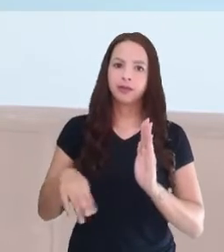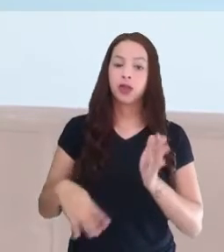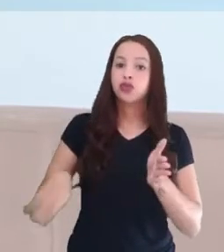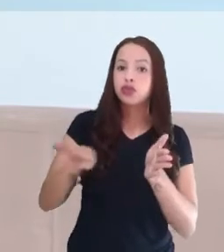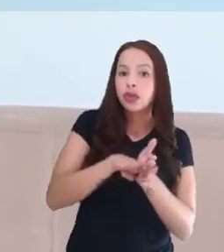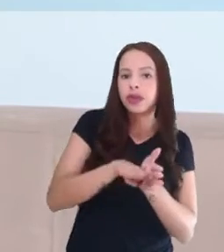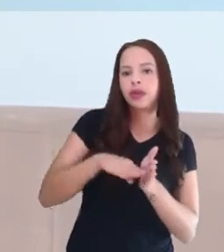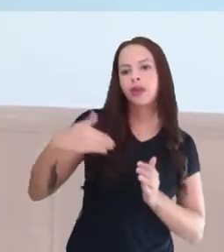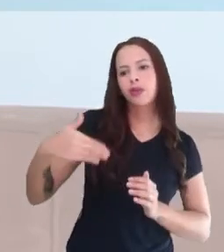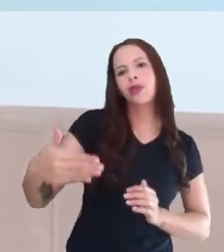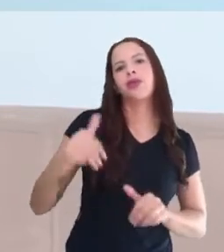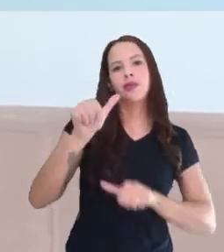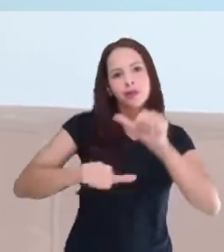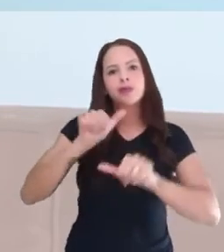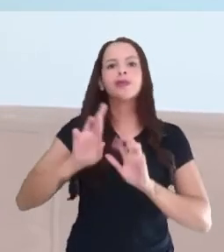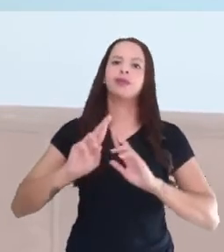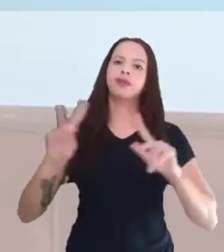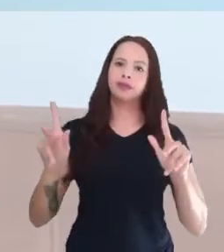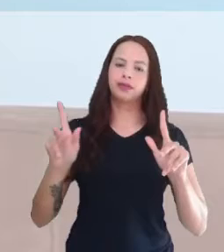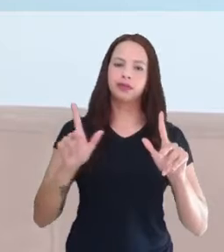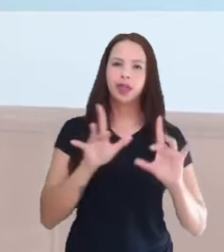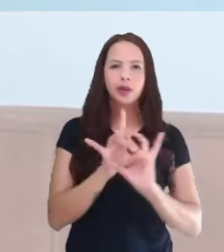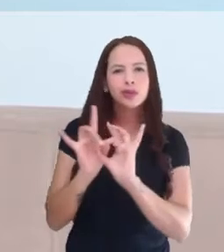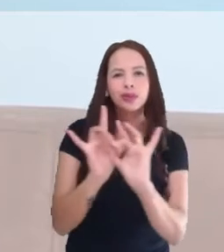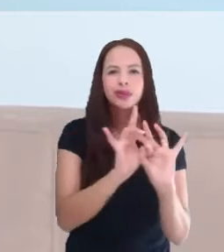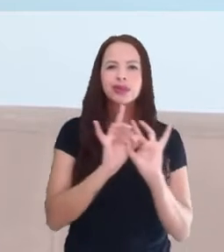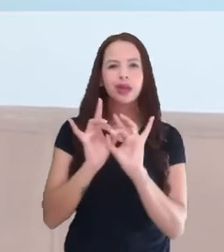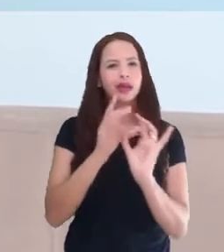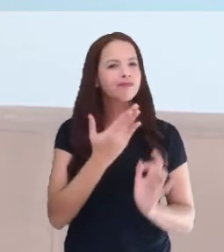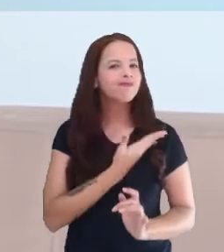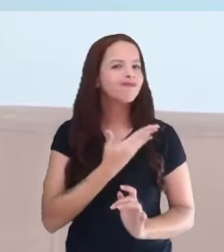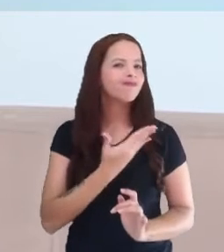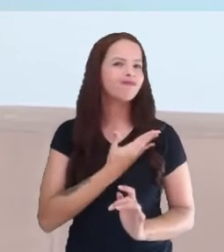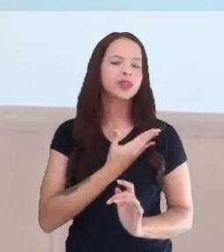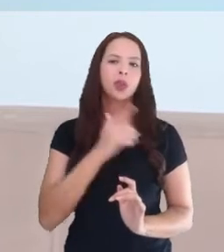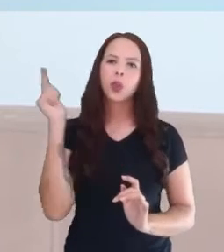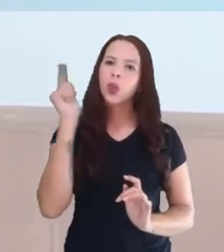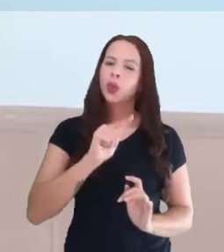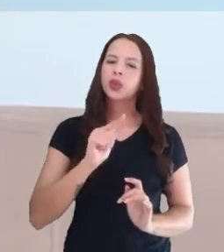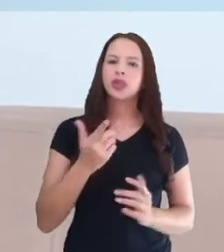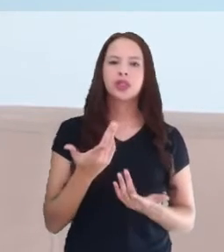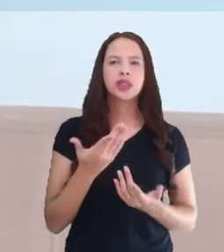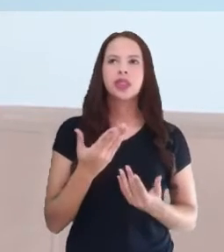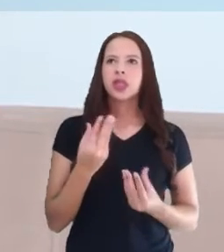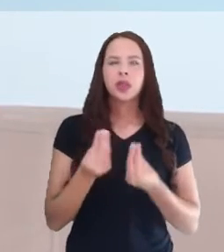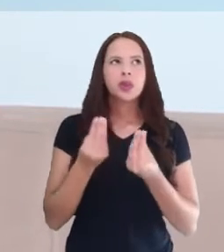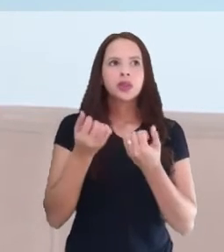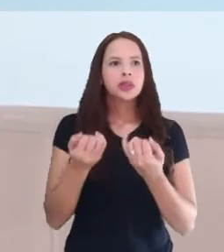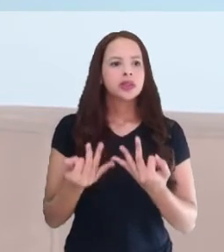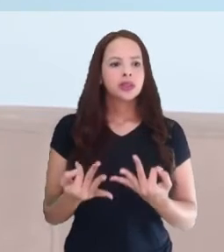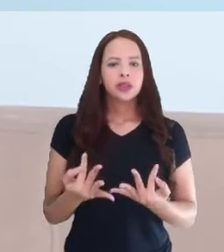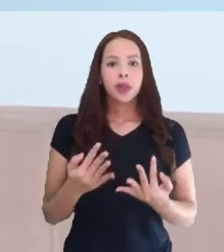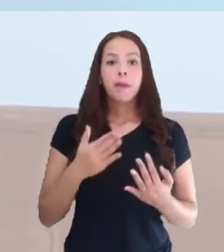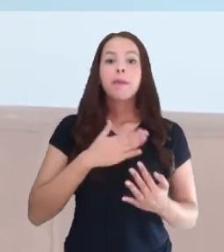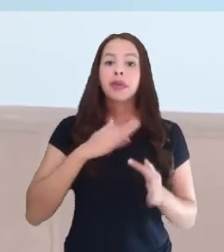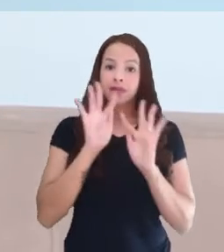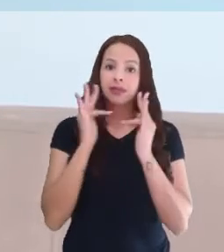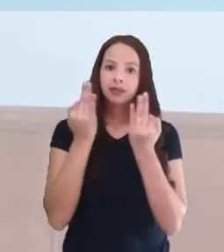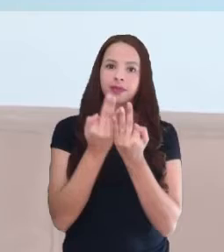outra. Todos os laços afetivos que, como eu posso dizer, eu não tive uma família,